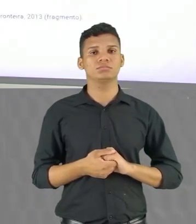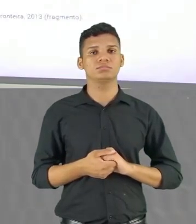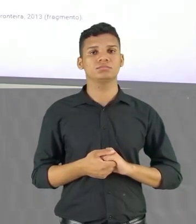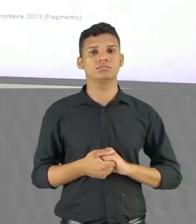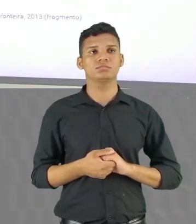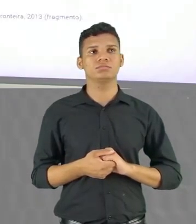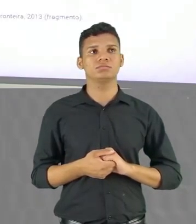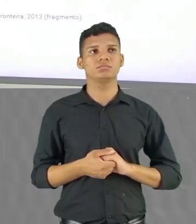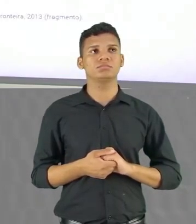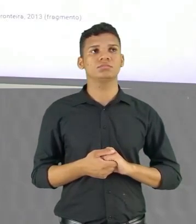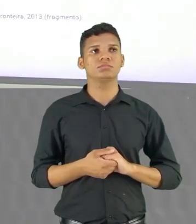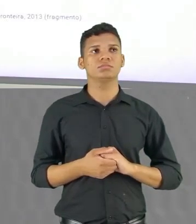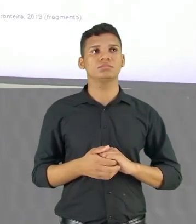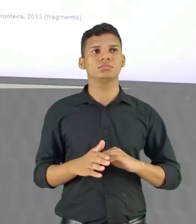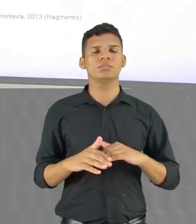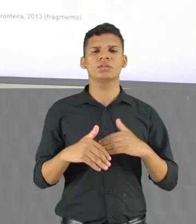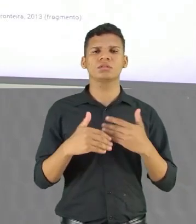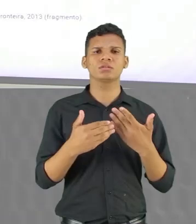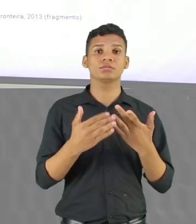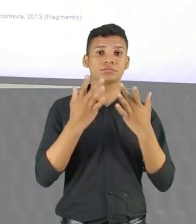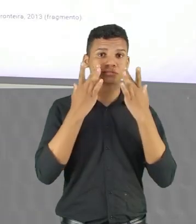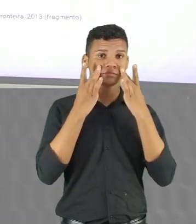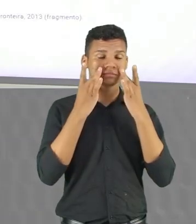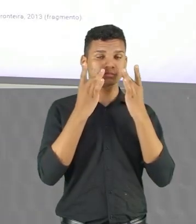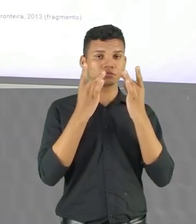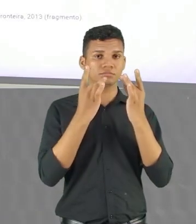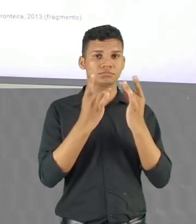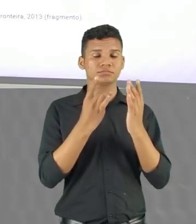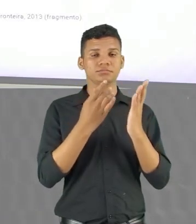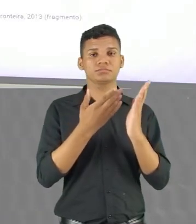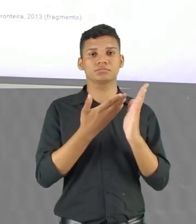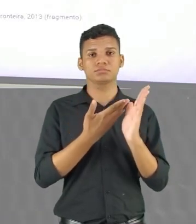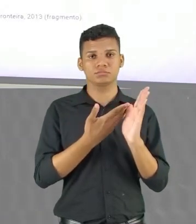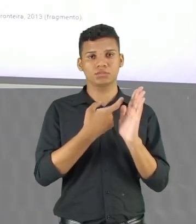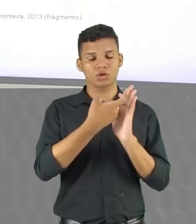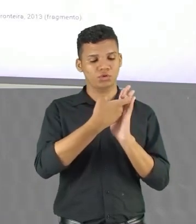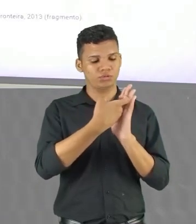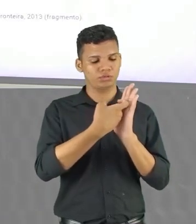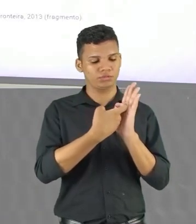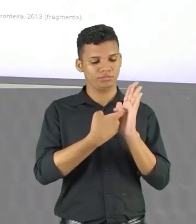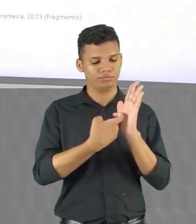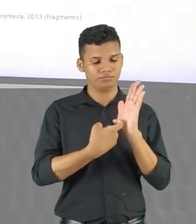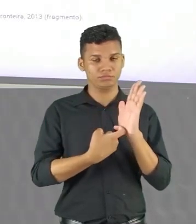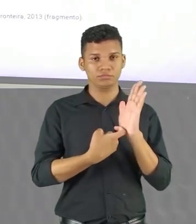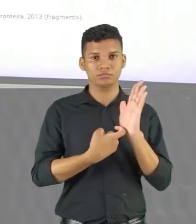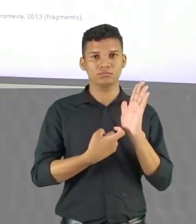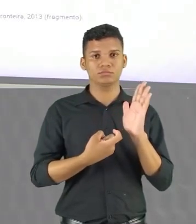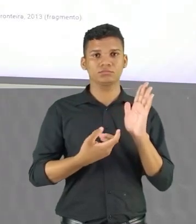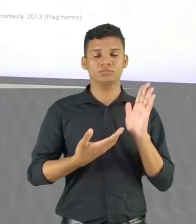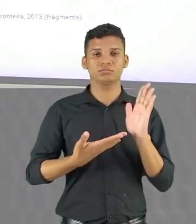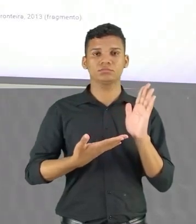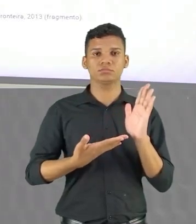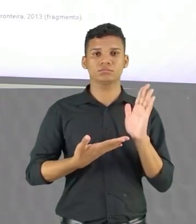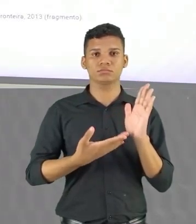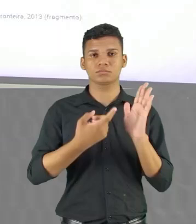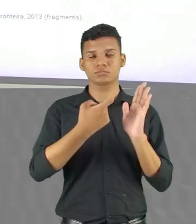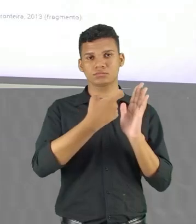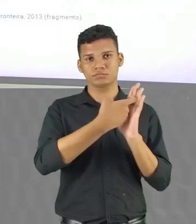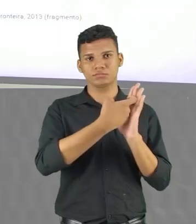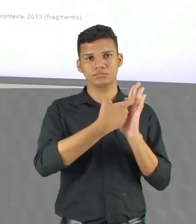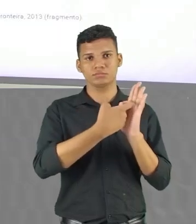Que círculos vagarosos Na lagoa Em que uma asa Gratuito arroçou